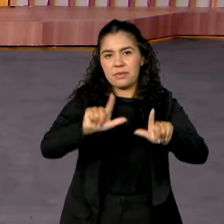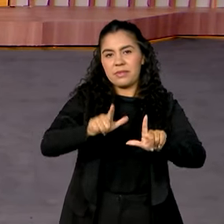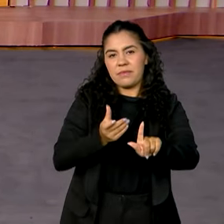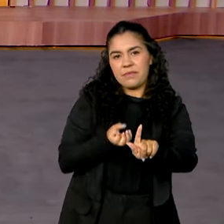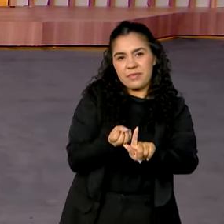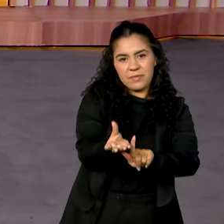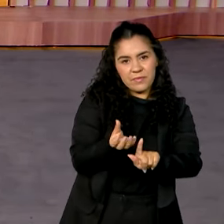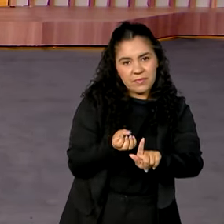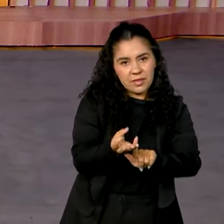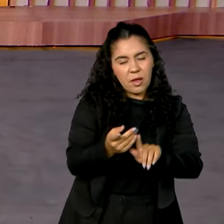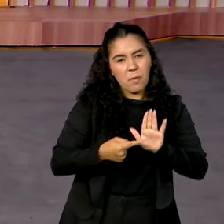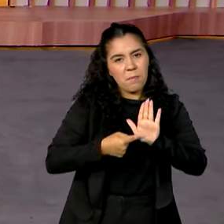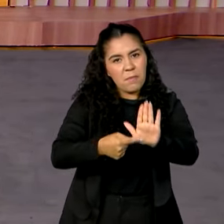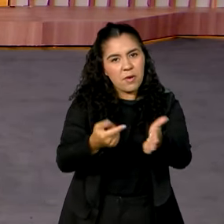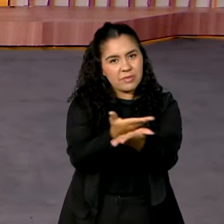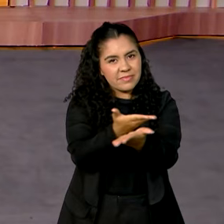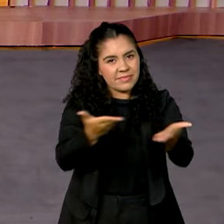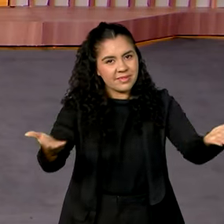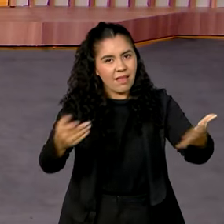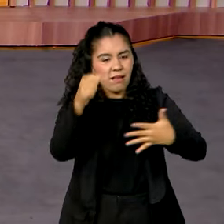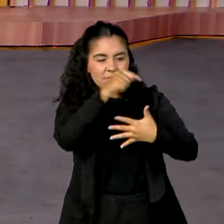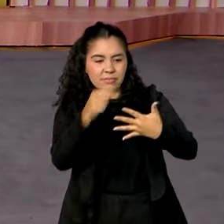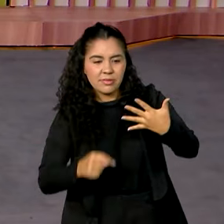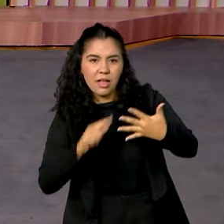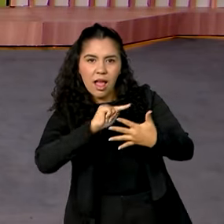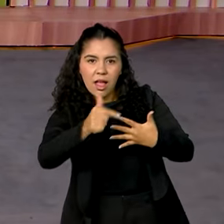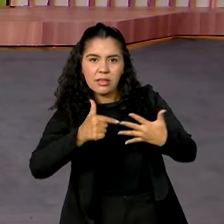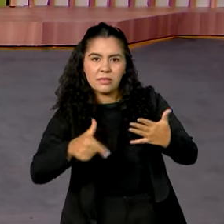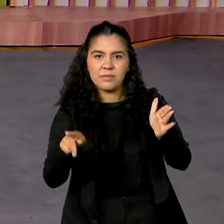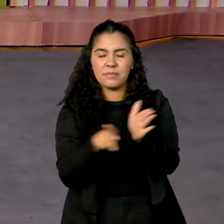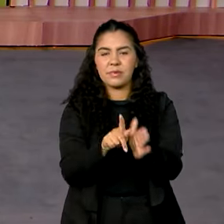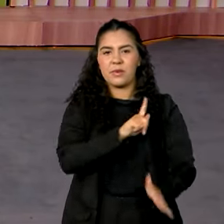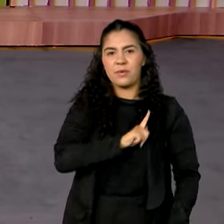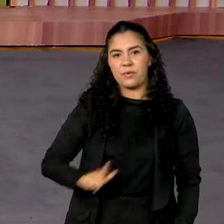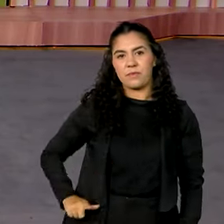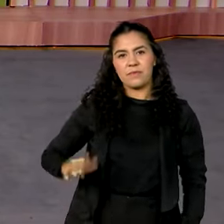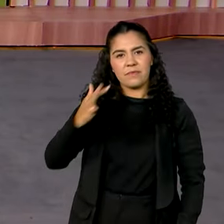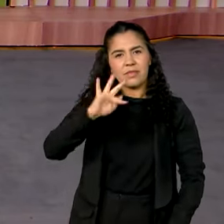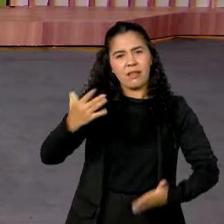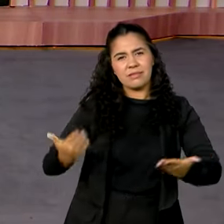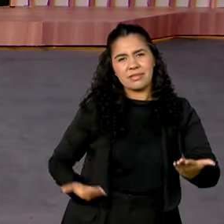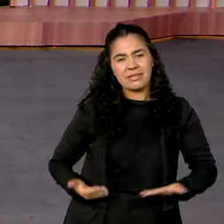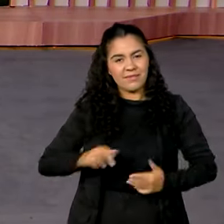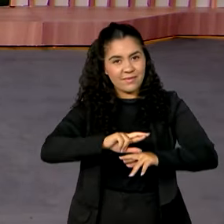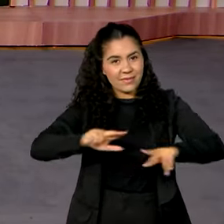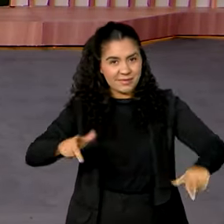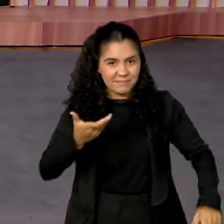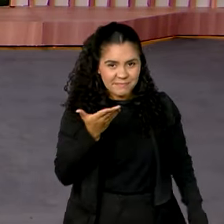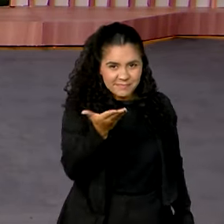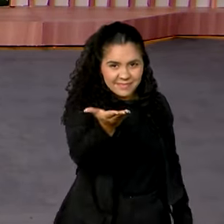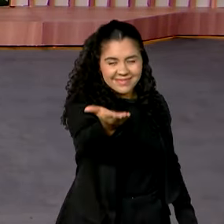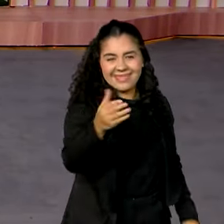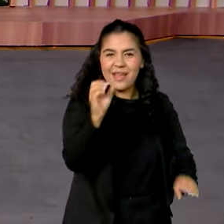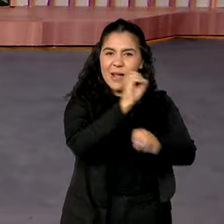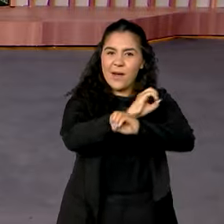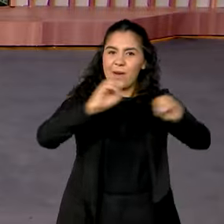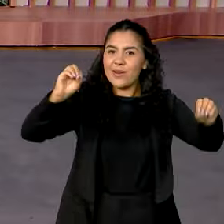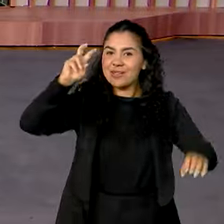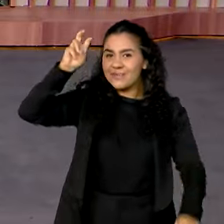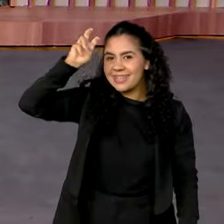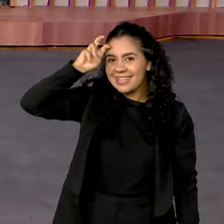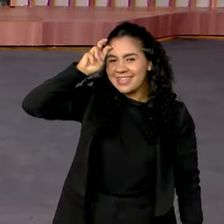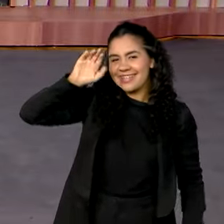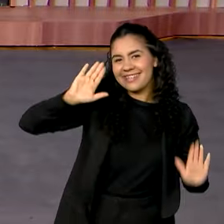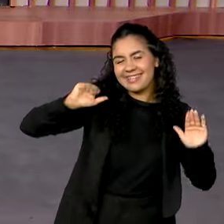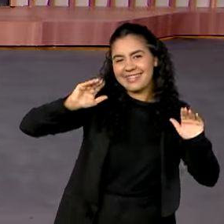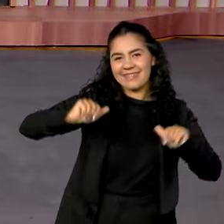programação, mostrando todas as ações do governo federal. Muito serviço para você, cidadão. Uma ótima quinta-feira.